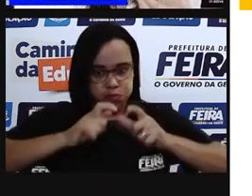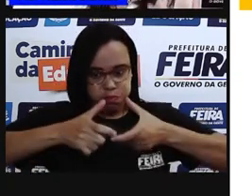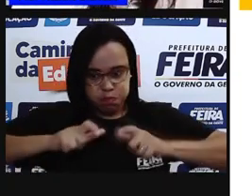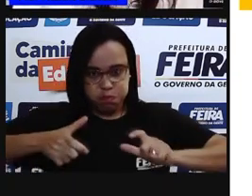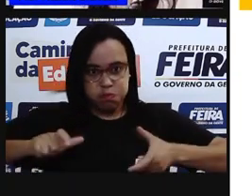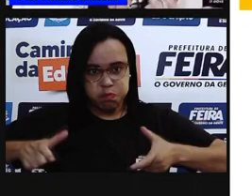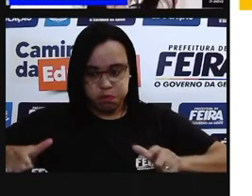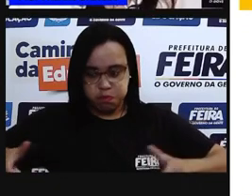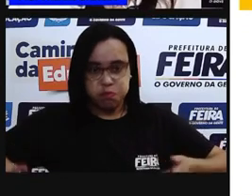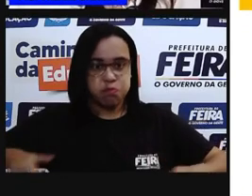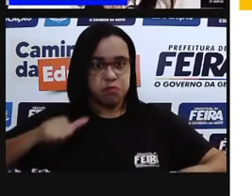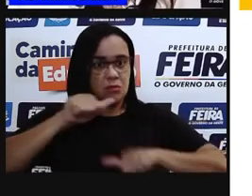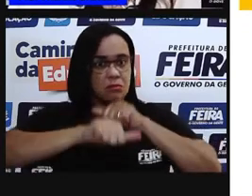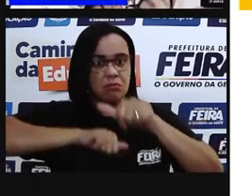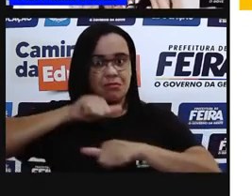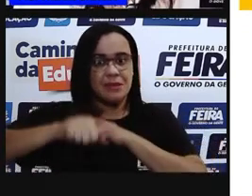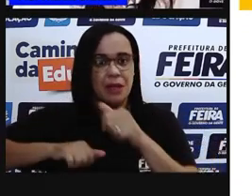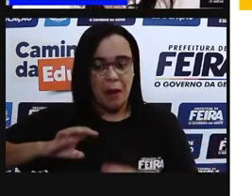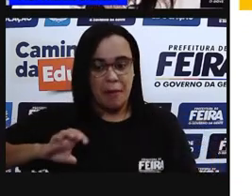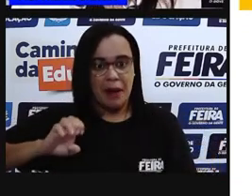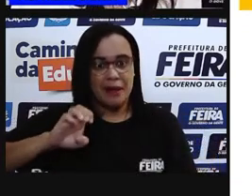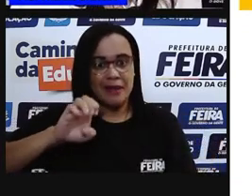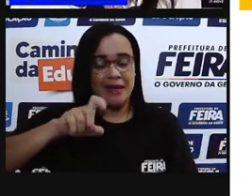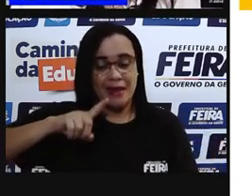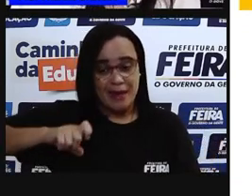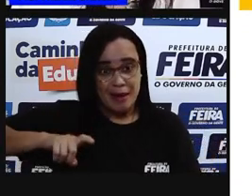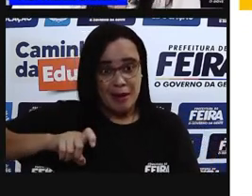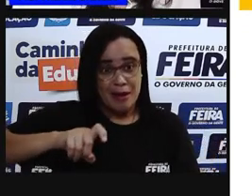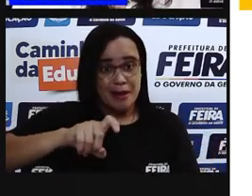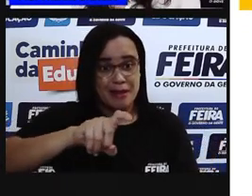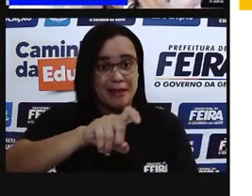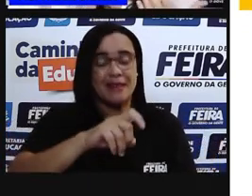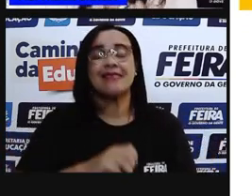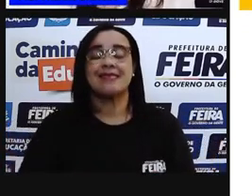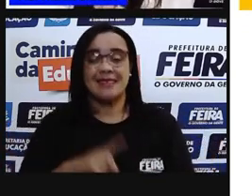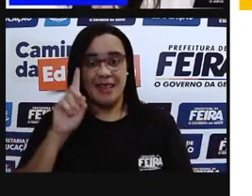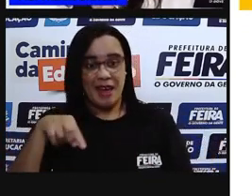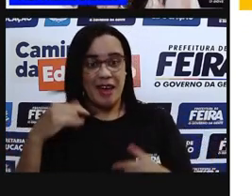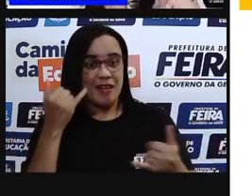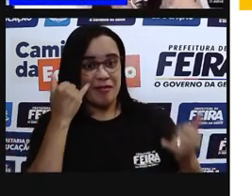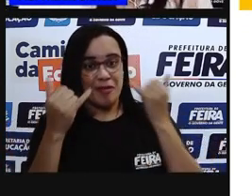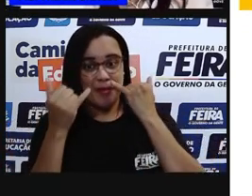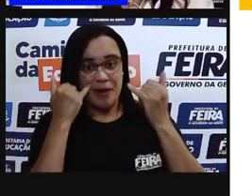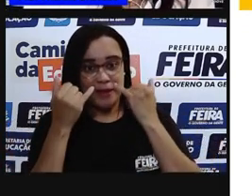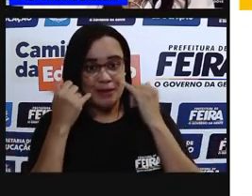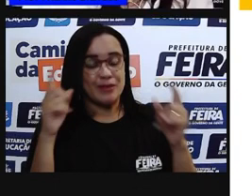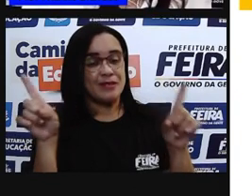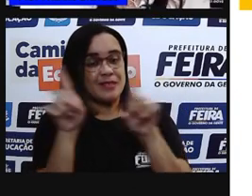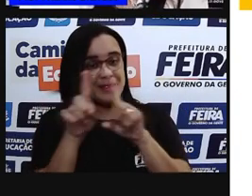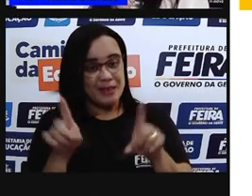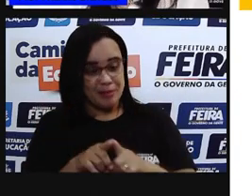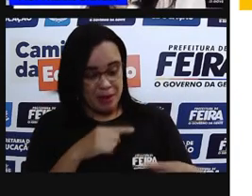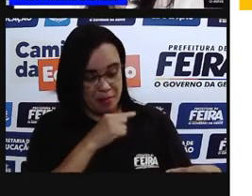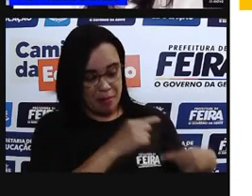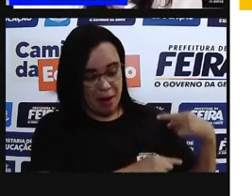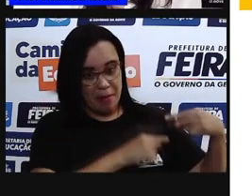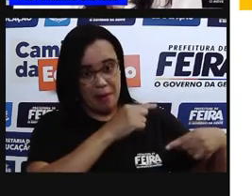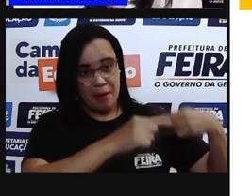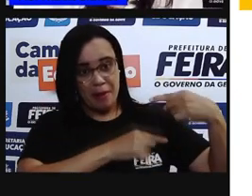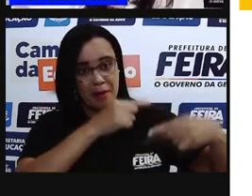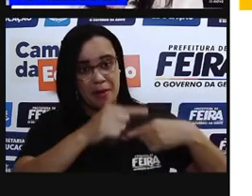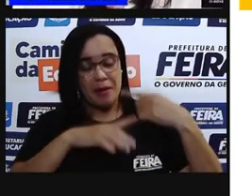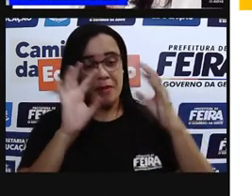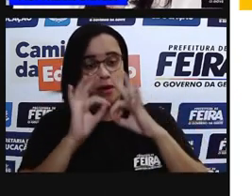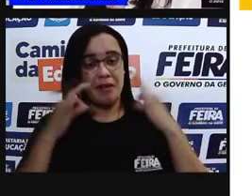essa transmissão dessas nossas informações, sobre as nossas heranças biológicas, nessa